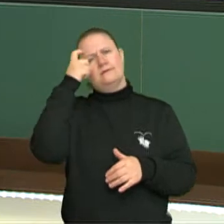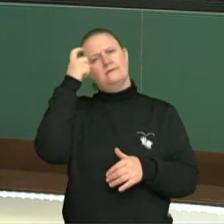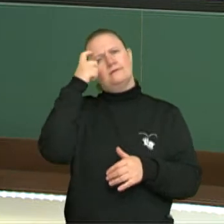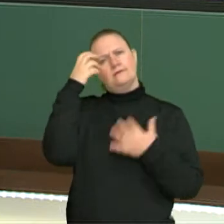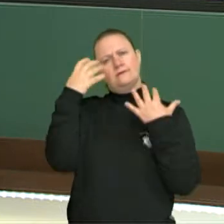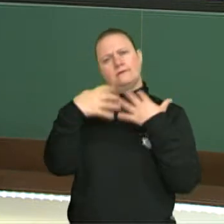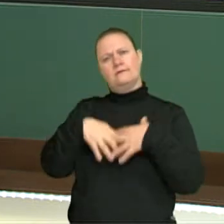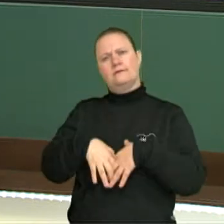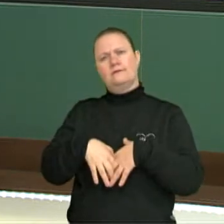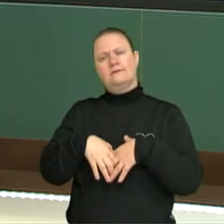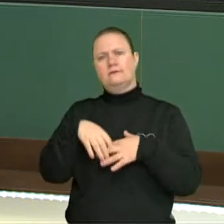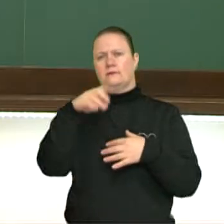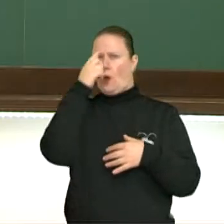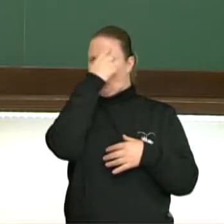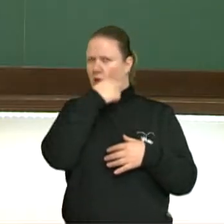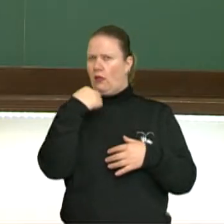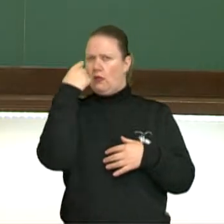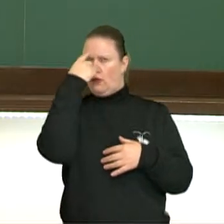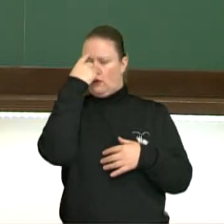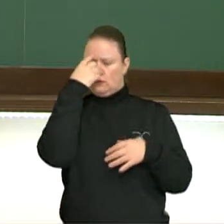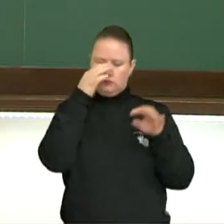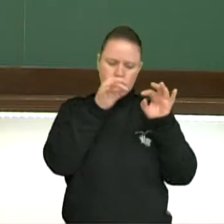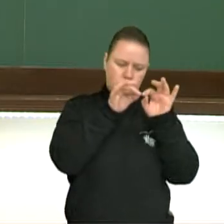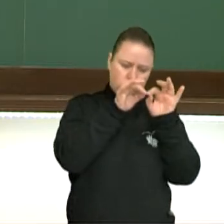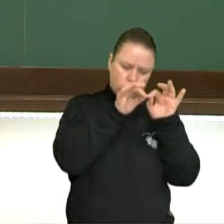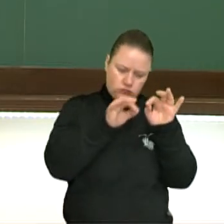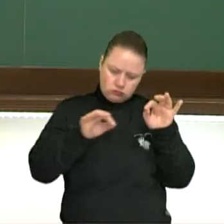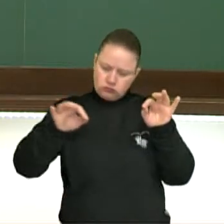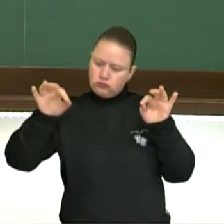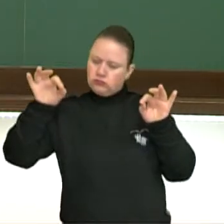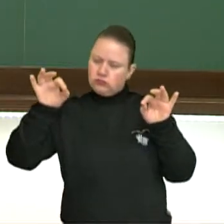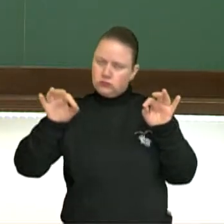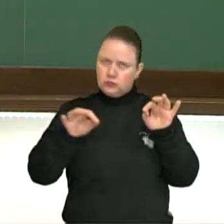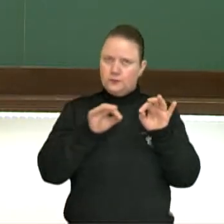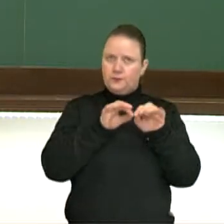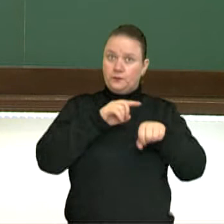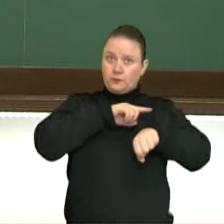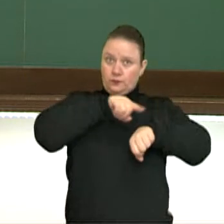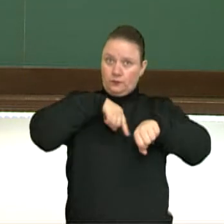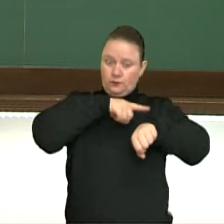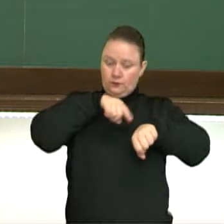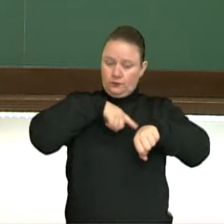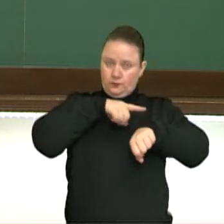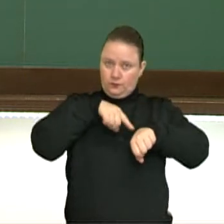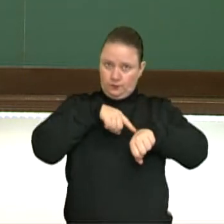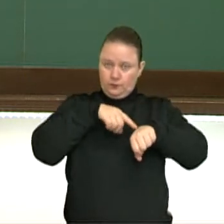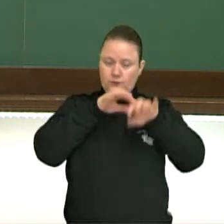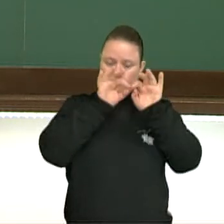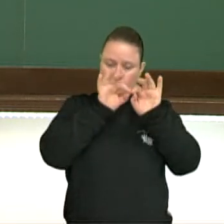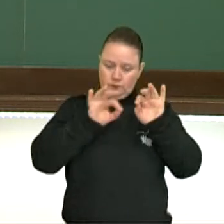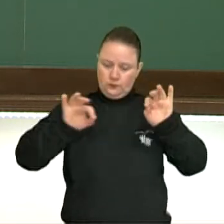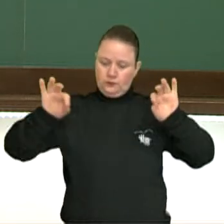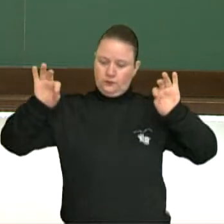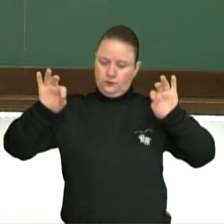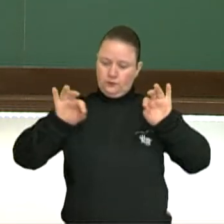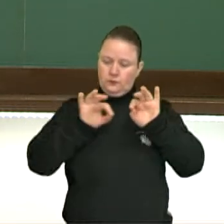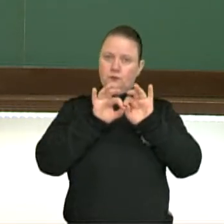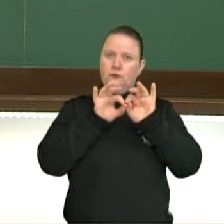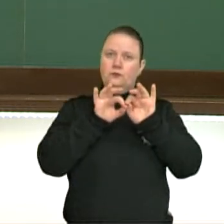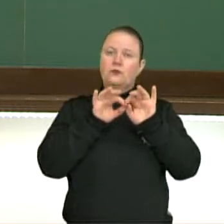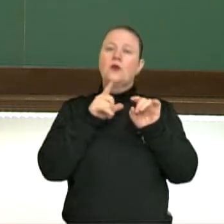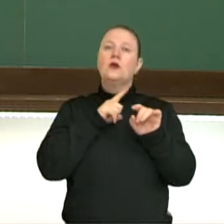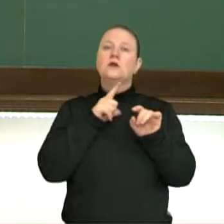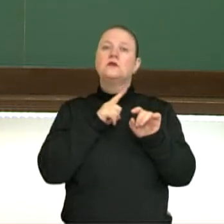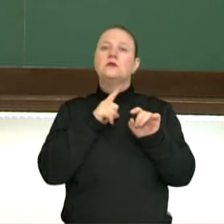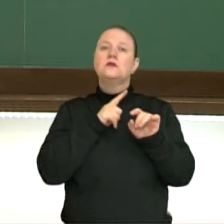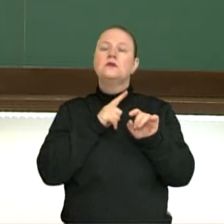pensar num relógio de pêndulo, certo? Relógio de pêndulo, ele tem como critério de medida ali, do intervalo de